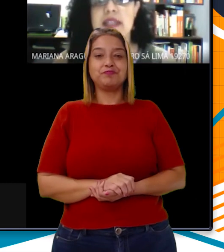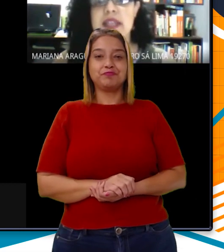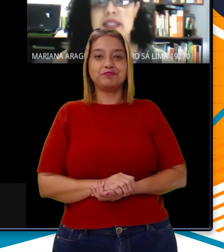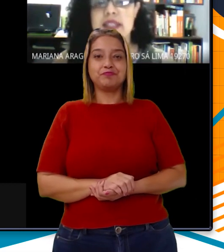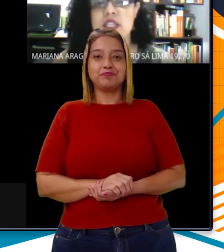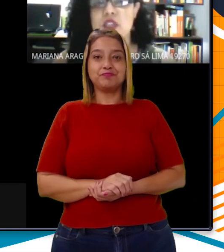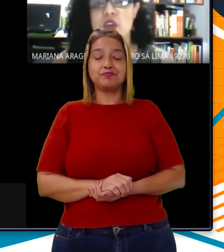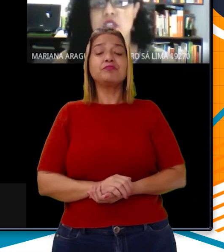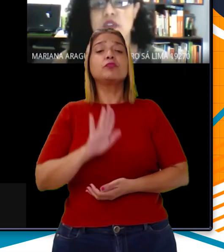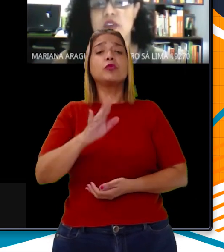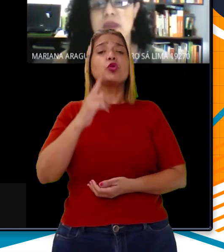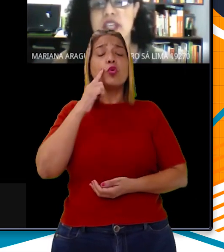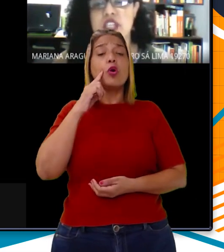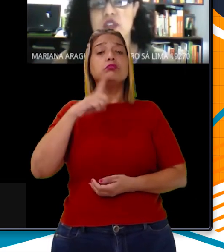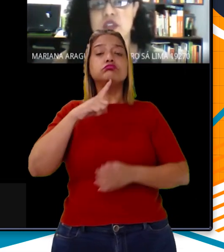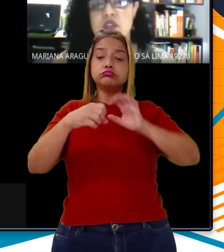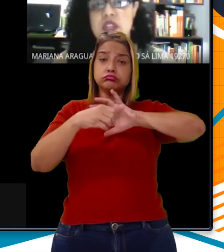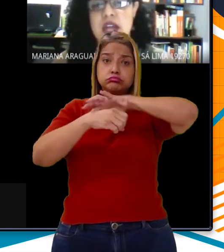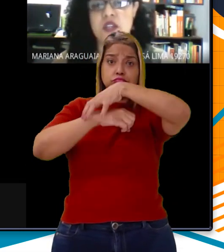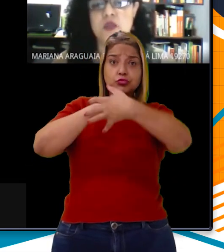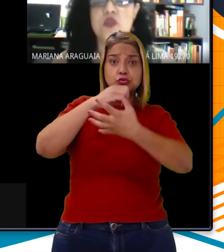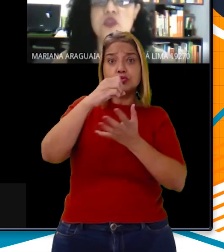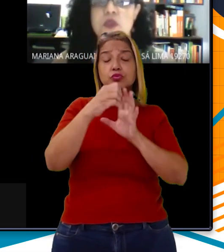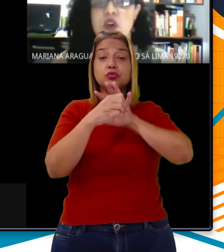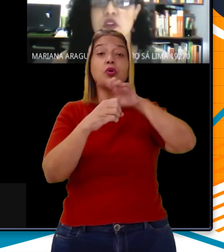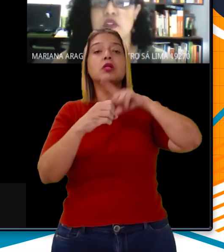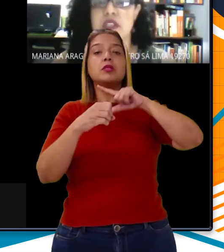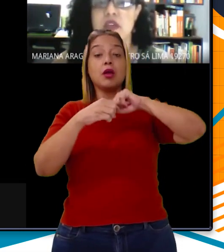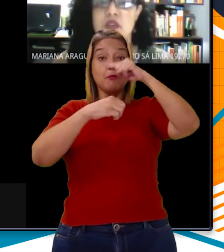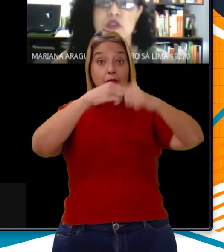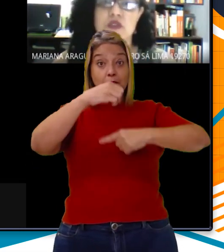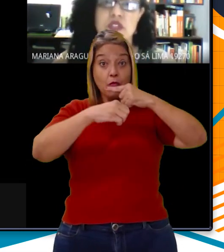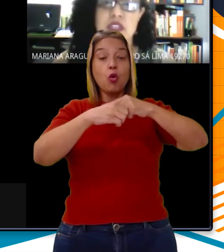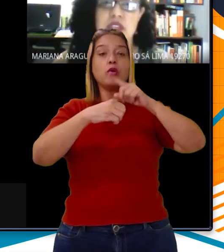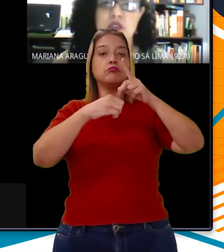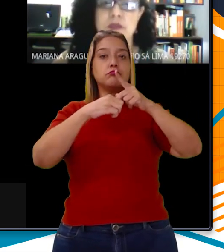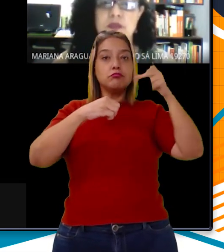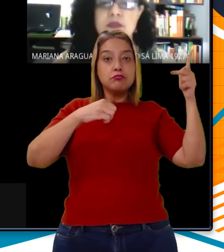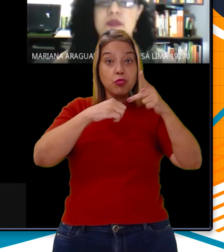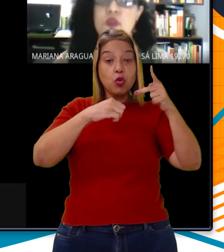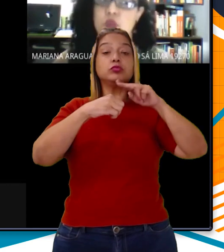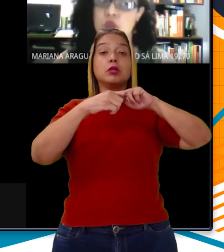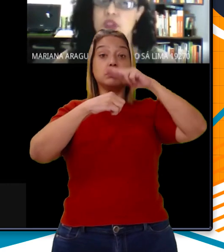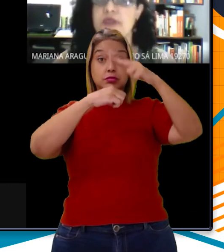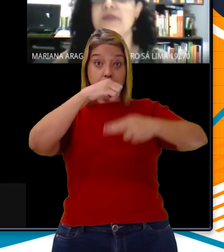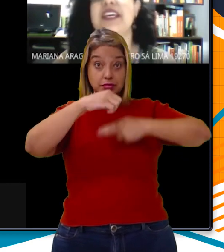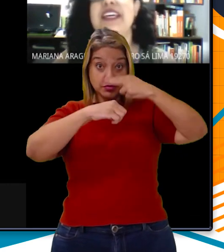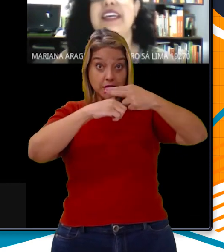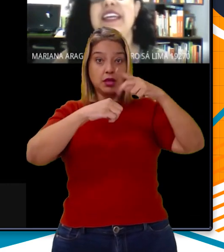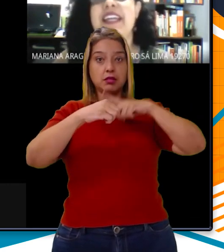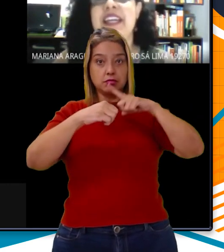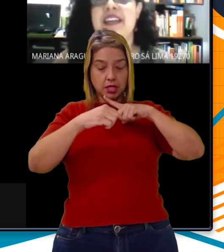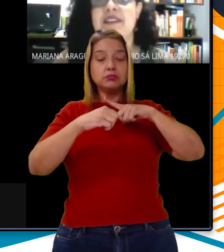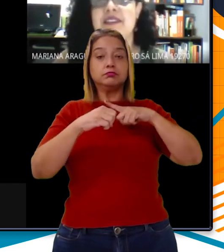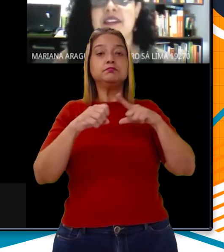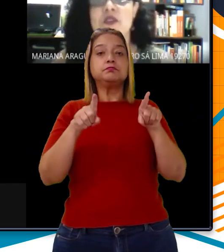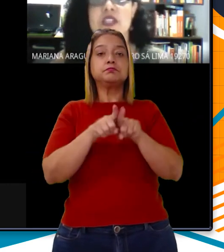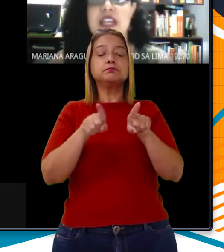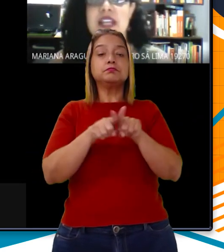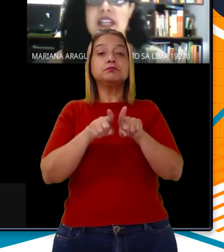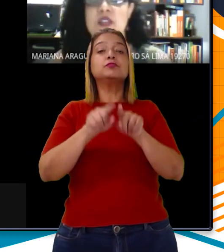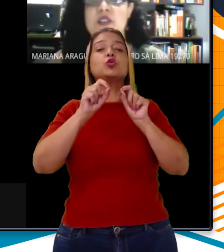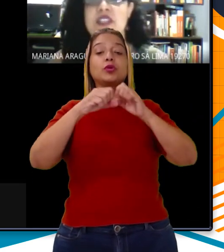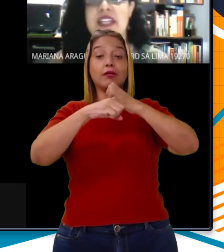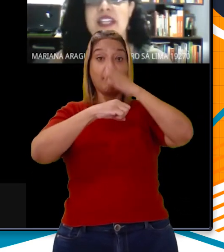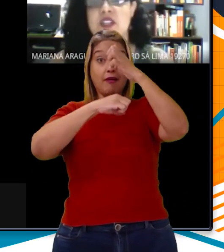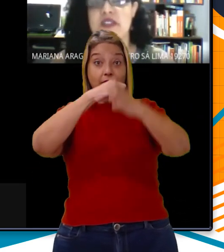Nessas regiões ficam as partículas dos átomos, os prótons e nêutrons no centro, no núcleo, e os